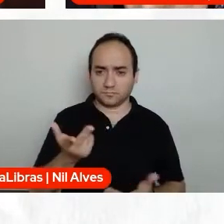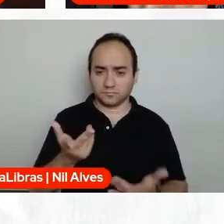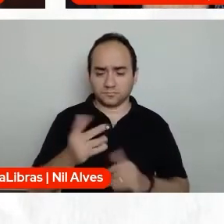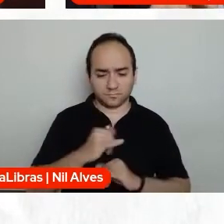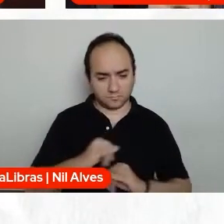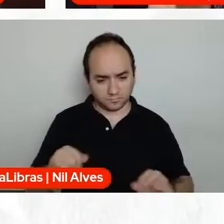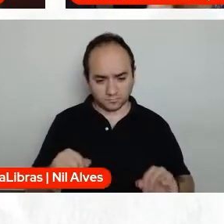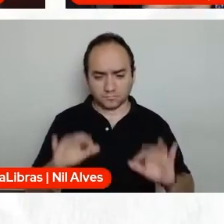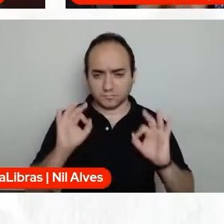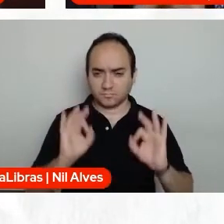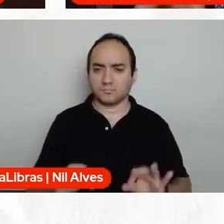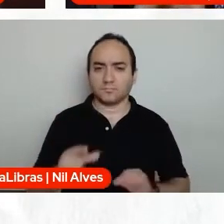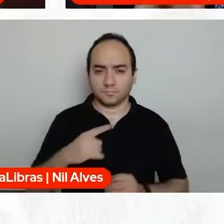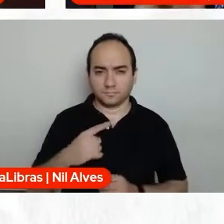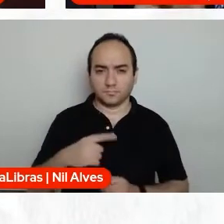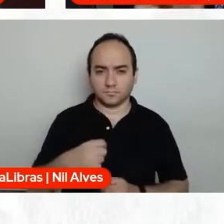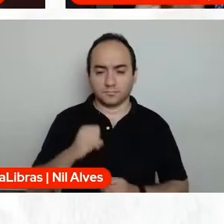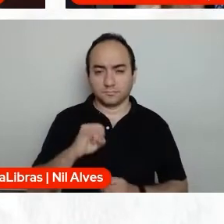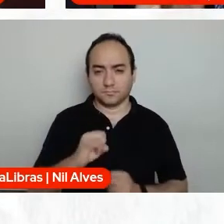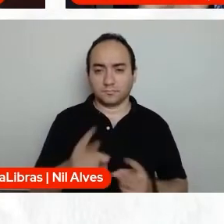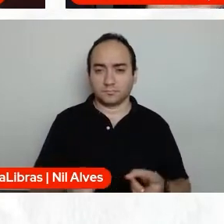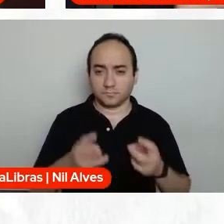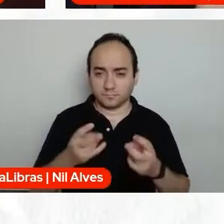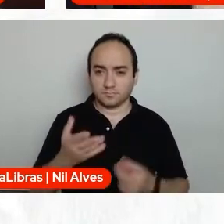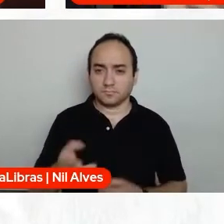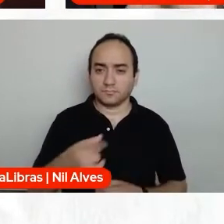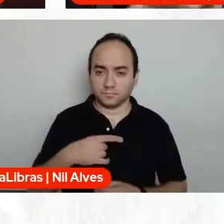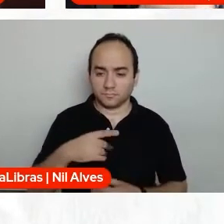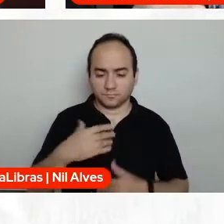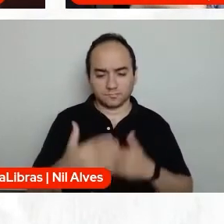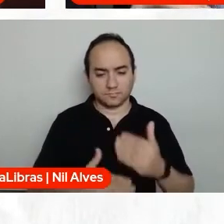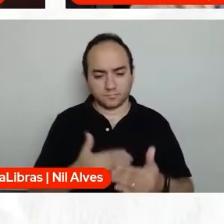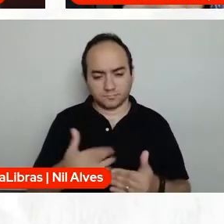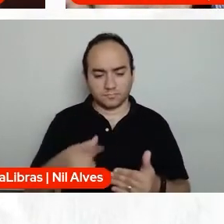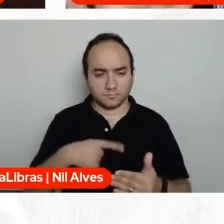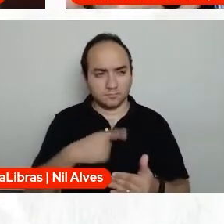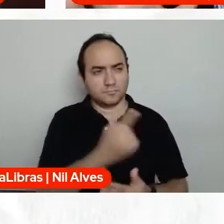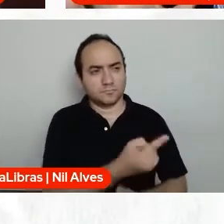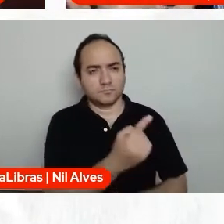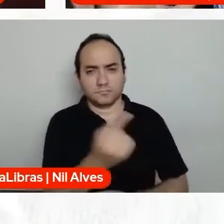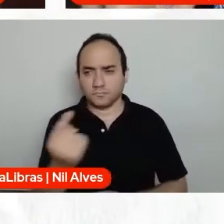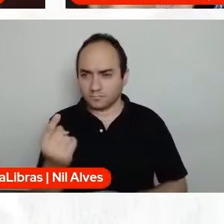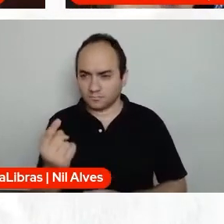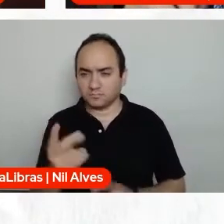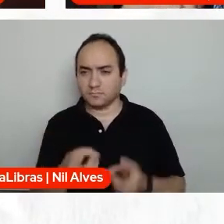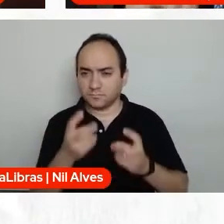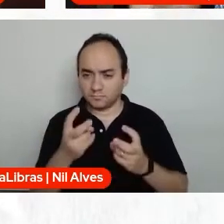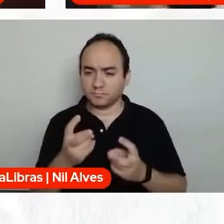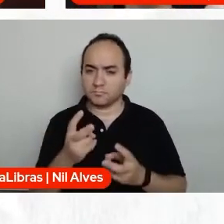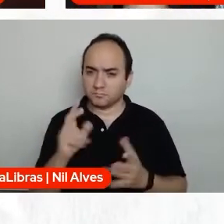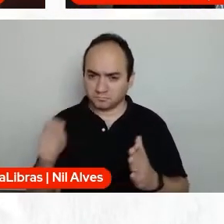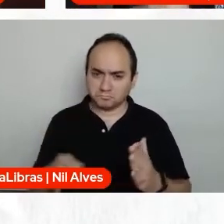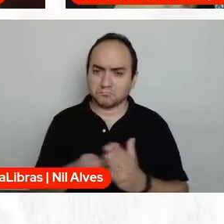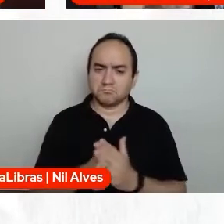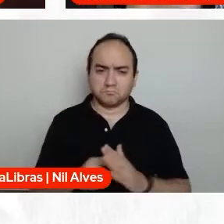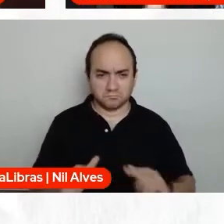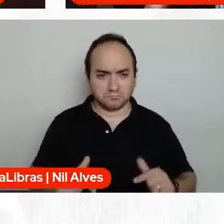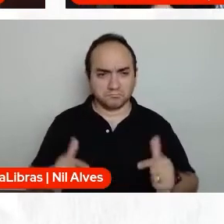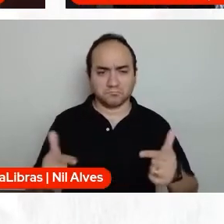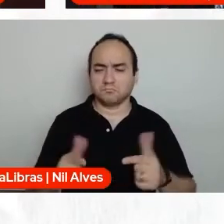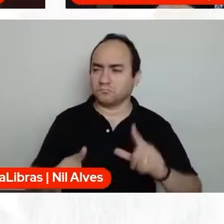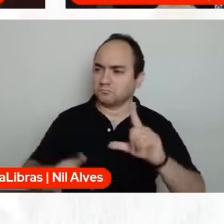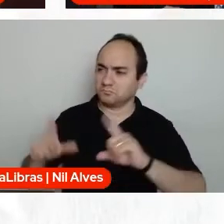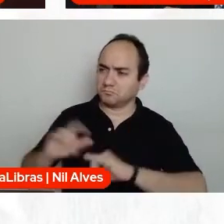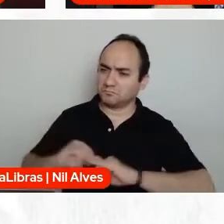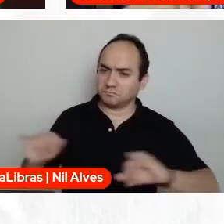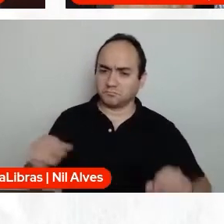mas se vocês percebem que isso é uma coisa que acontece com uma, com outra, com outra, então isso realmente tem que, sabe, buscar a mídia, buscar o